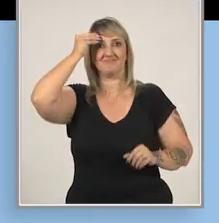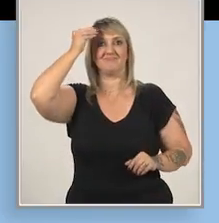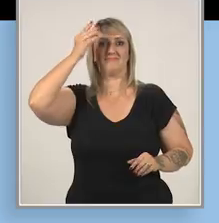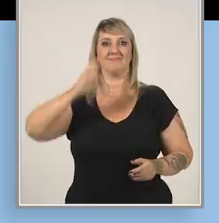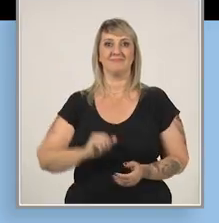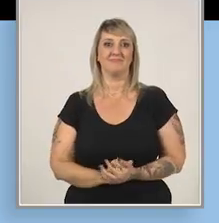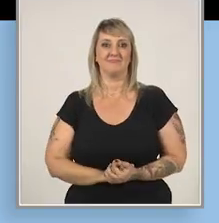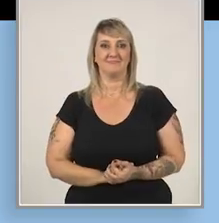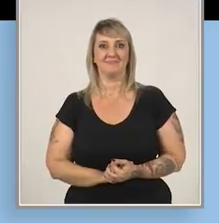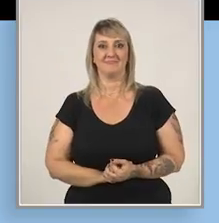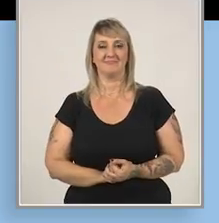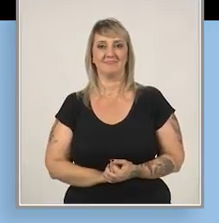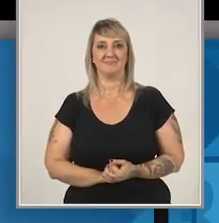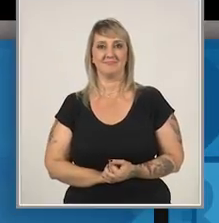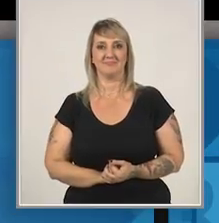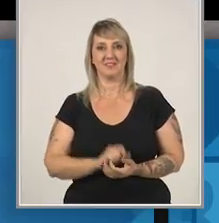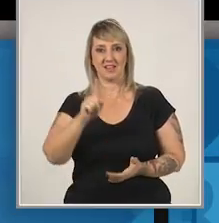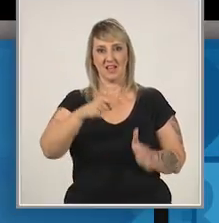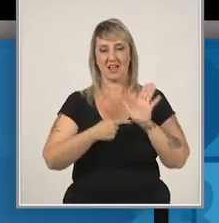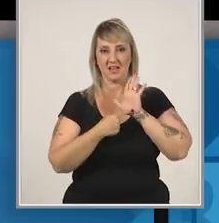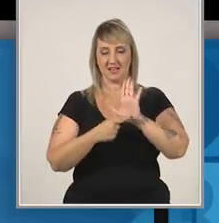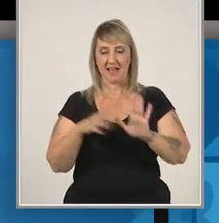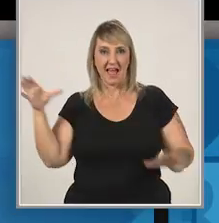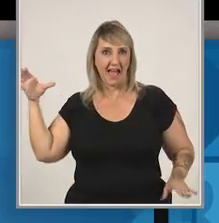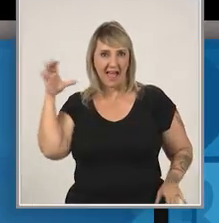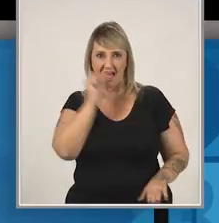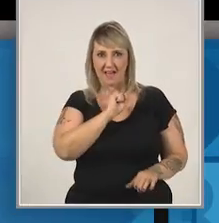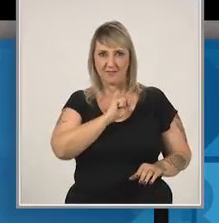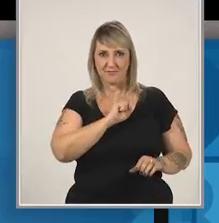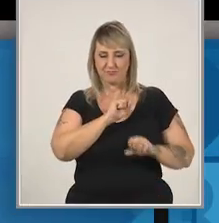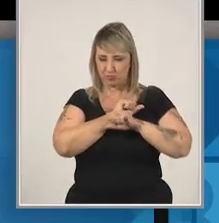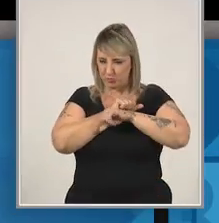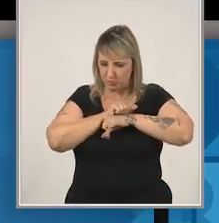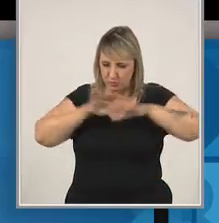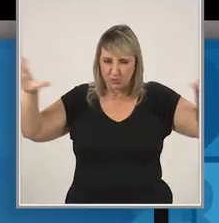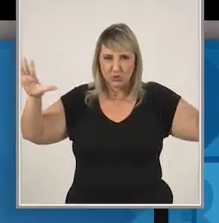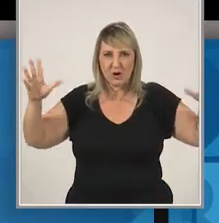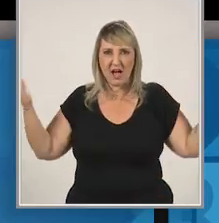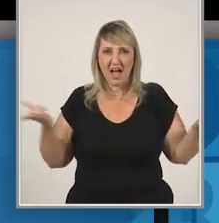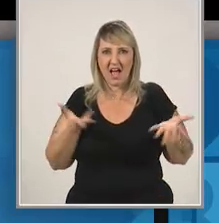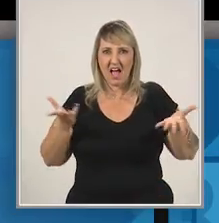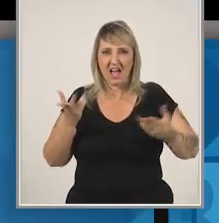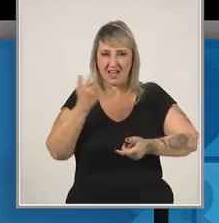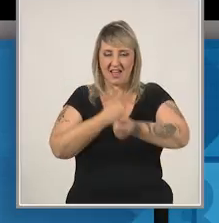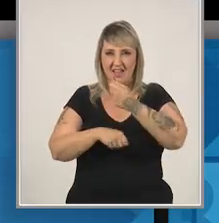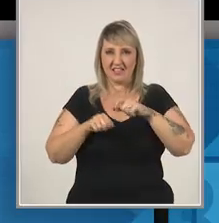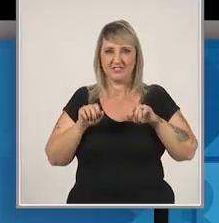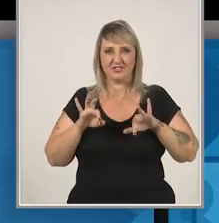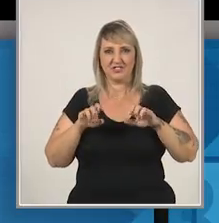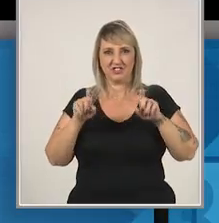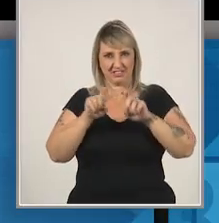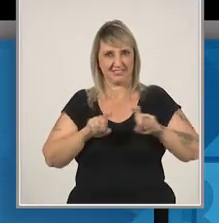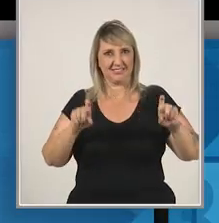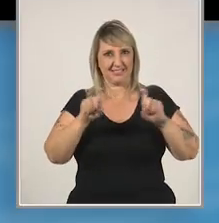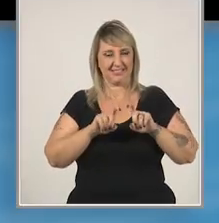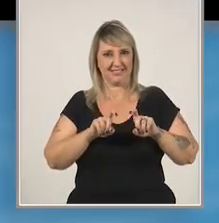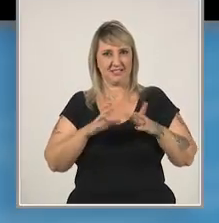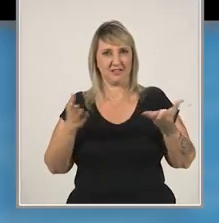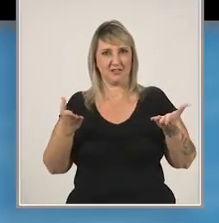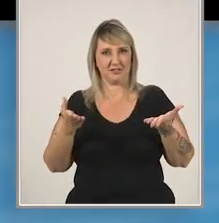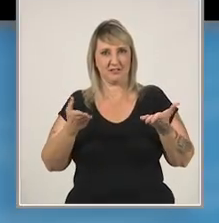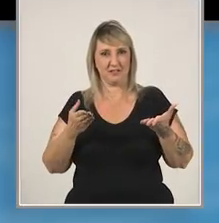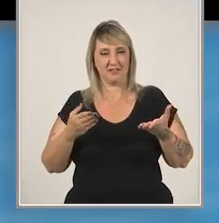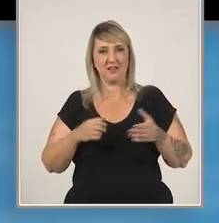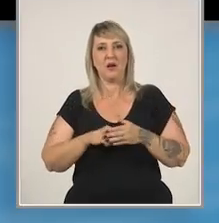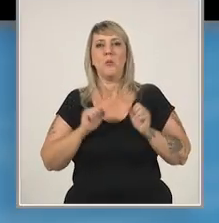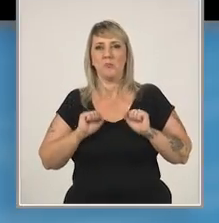ponta da língua. As apresentações relâmpagos se multiplicaram muito na era dos negócios digitais. Por